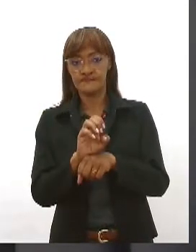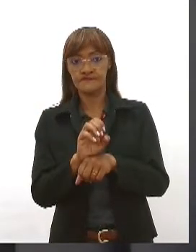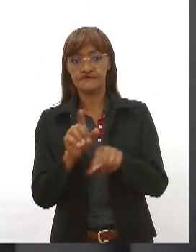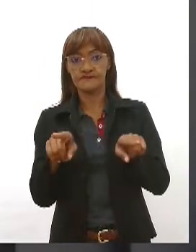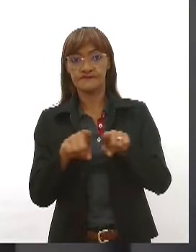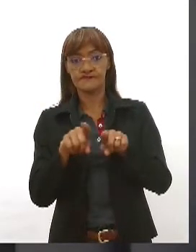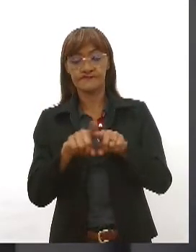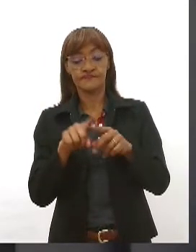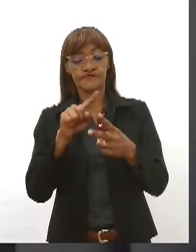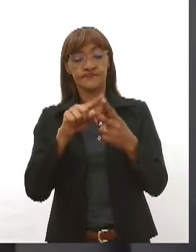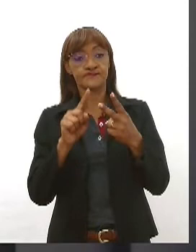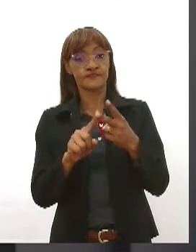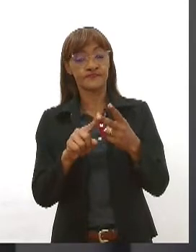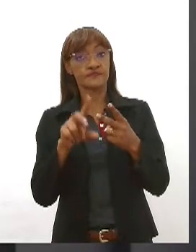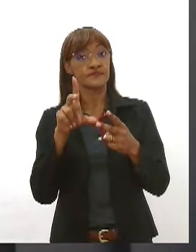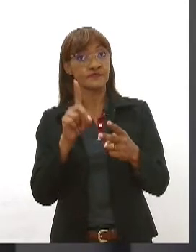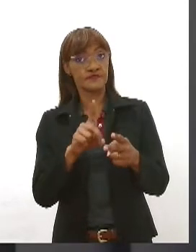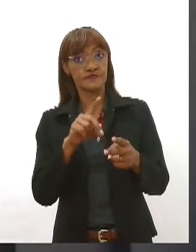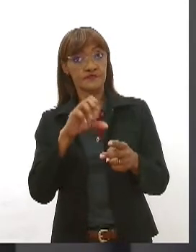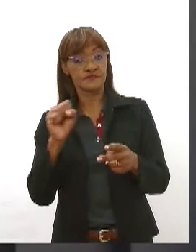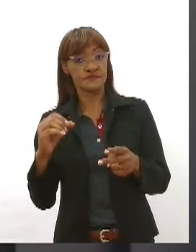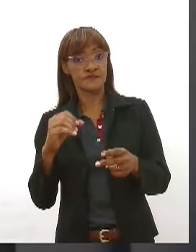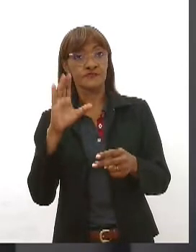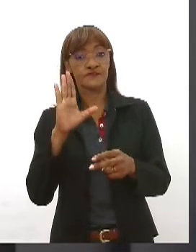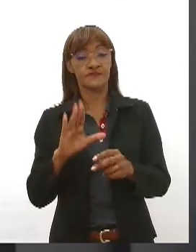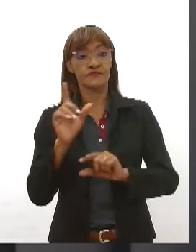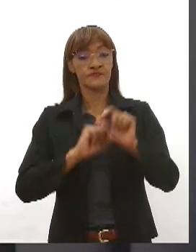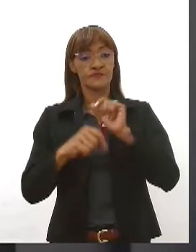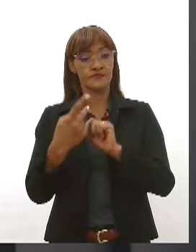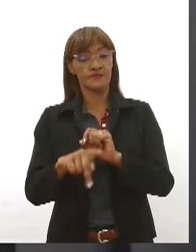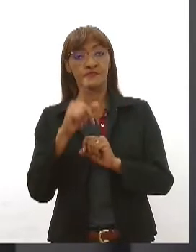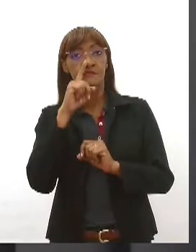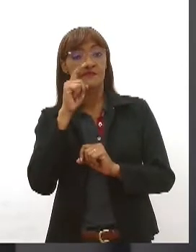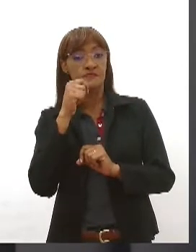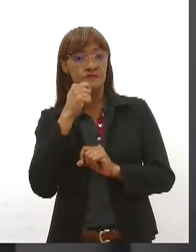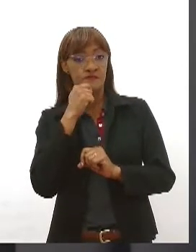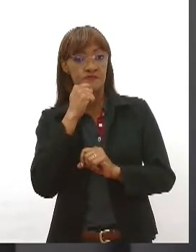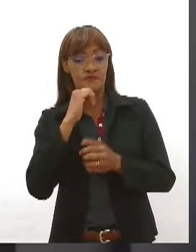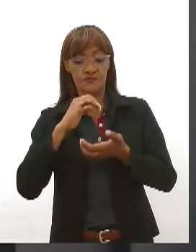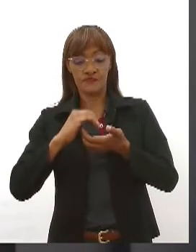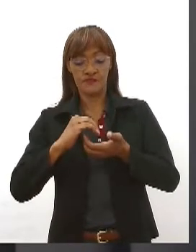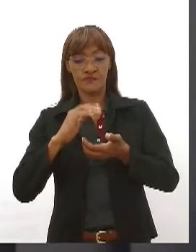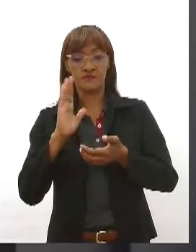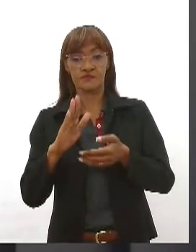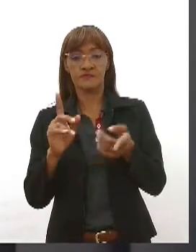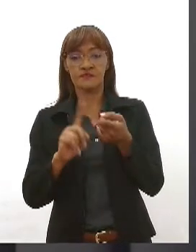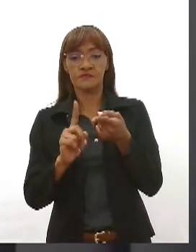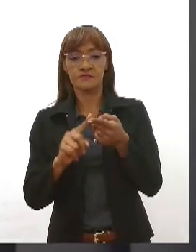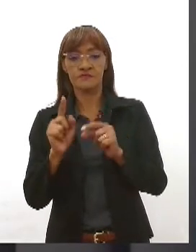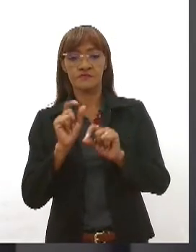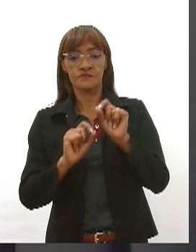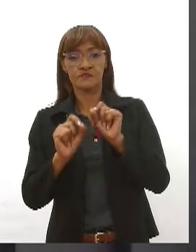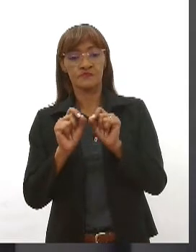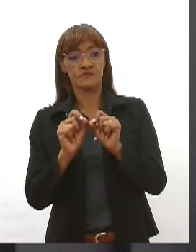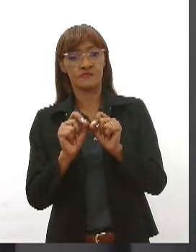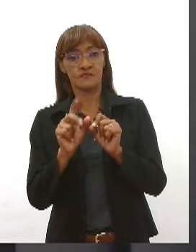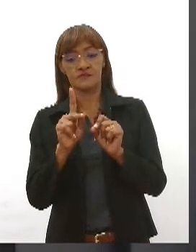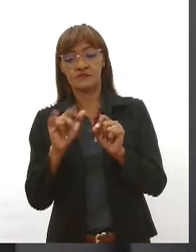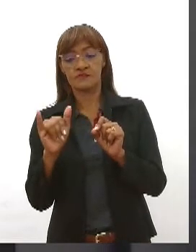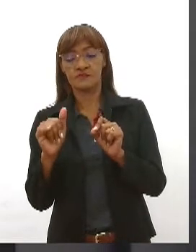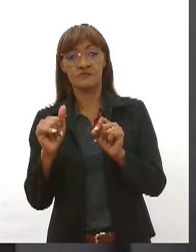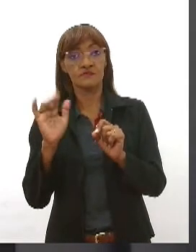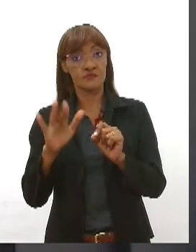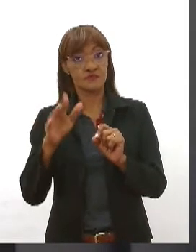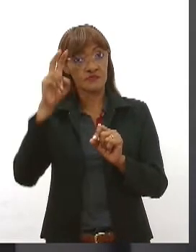Municipal de Aracaju, acompanhadas da Petrobras e da própria Carmo Energy, realizaram na última quinta-feira, dia